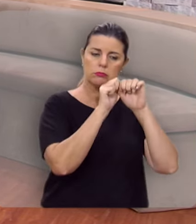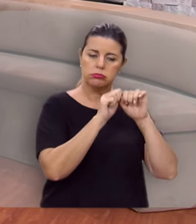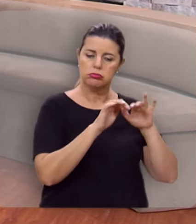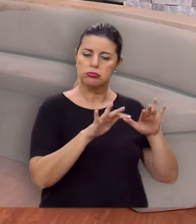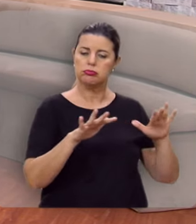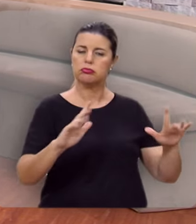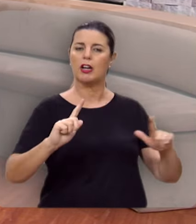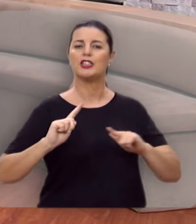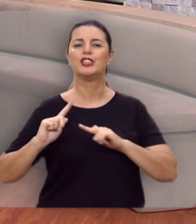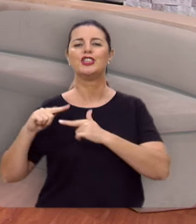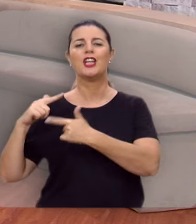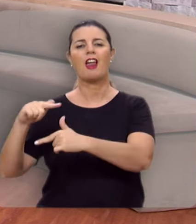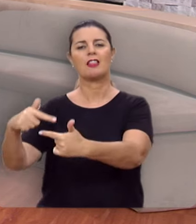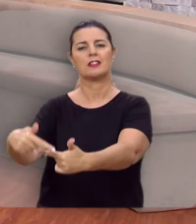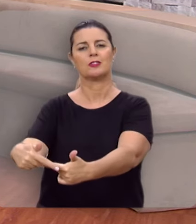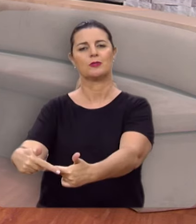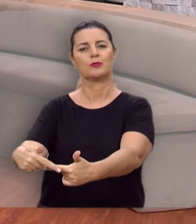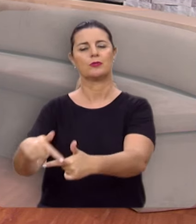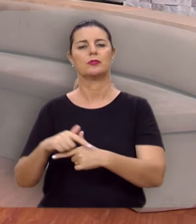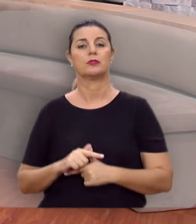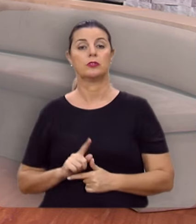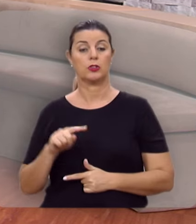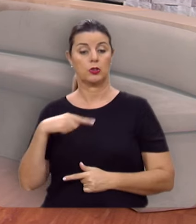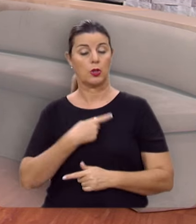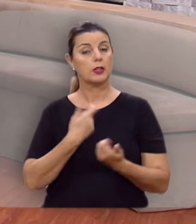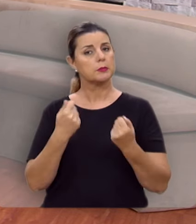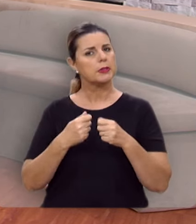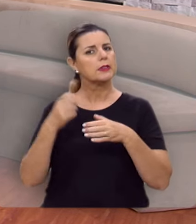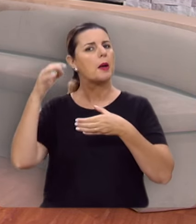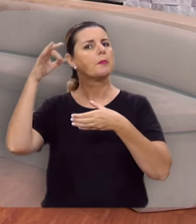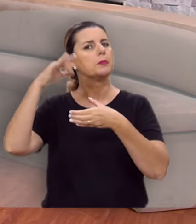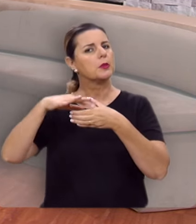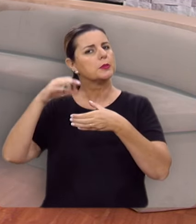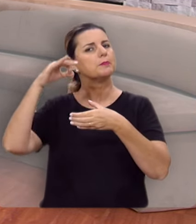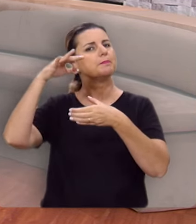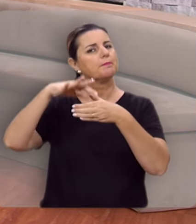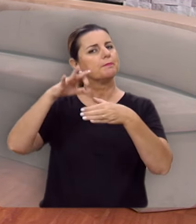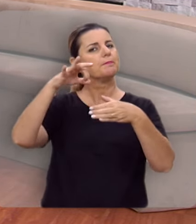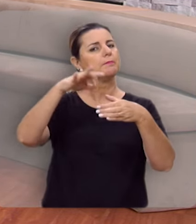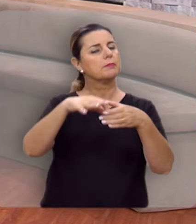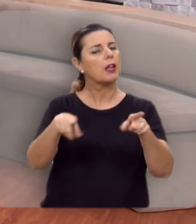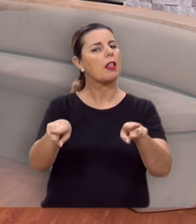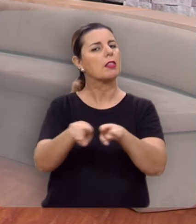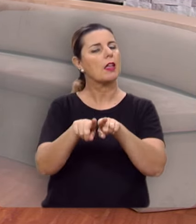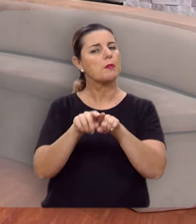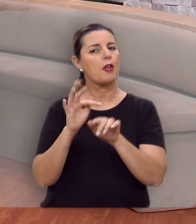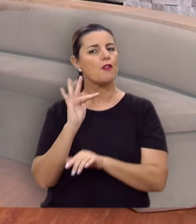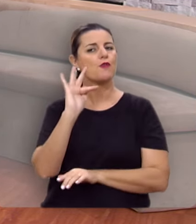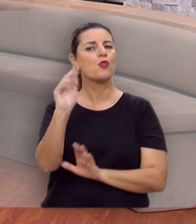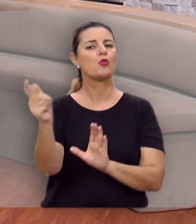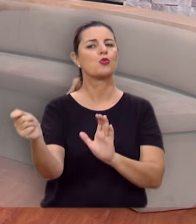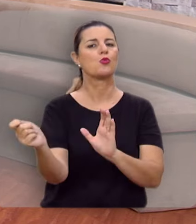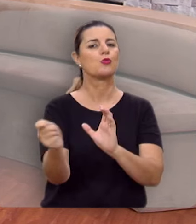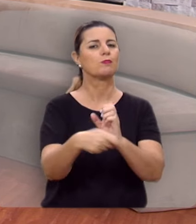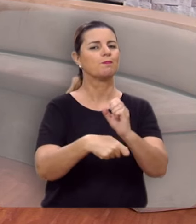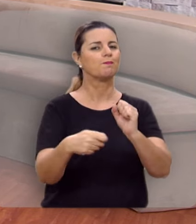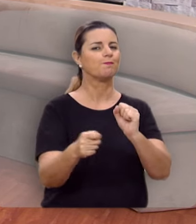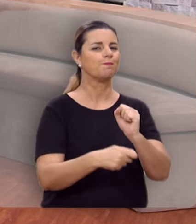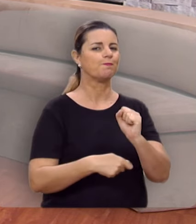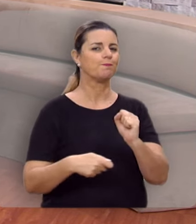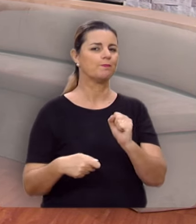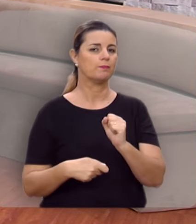fluindo para as outras gerações. É hora de nós semearmos, para que nós também possamos colher.